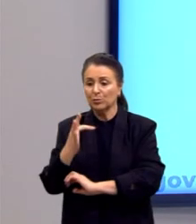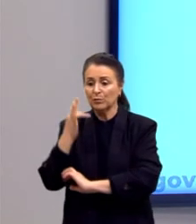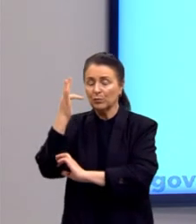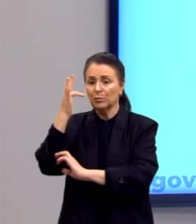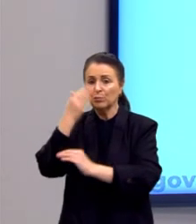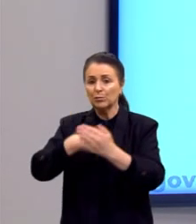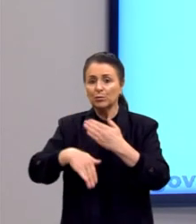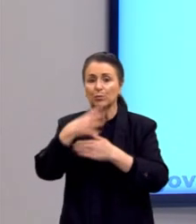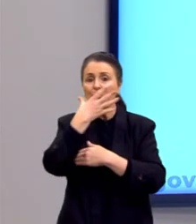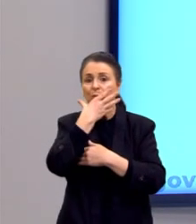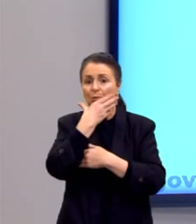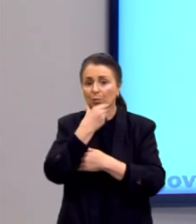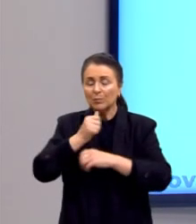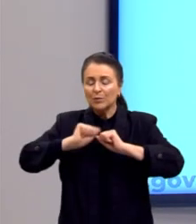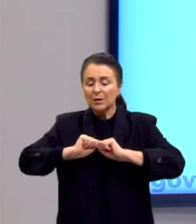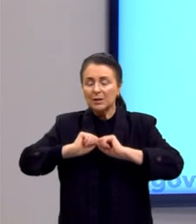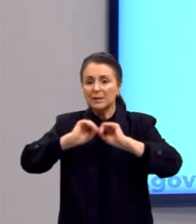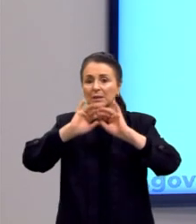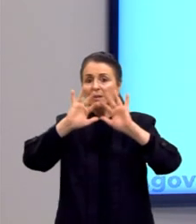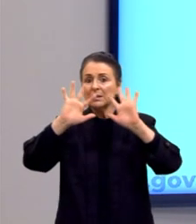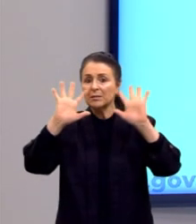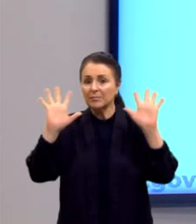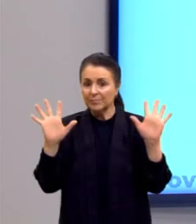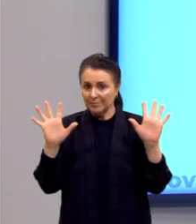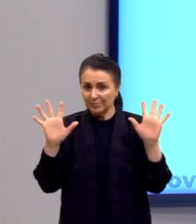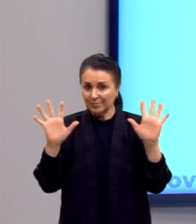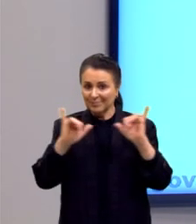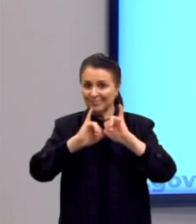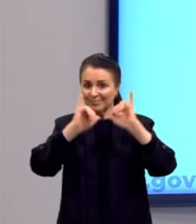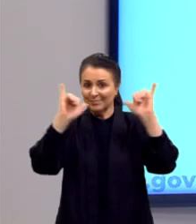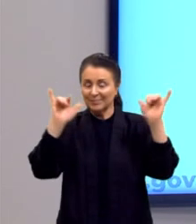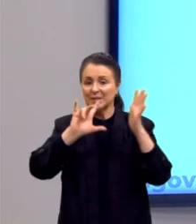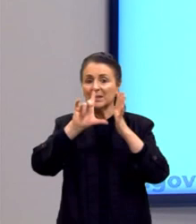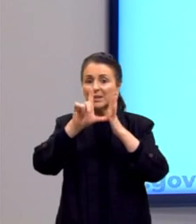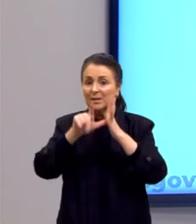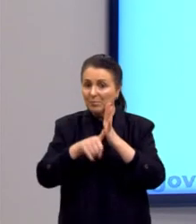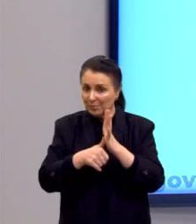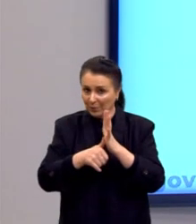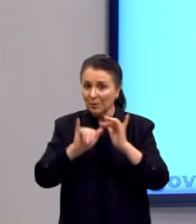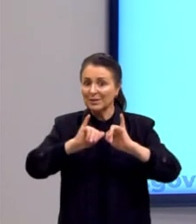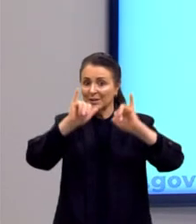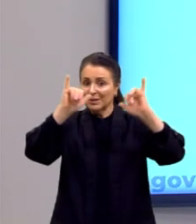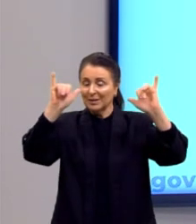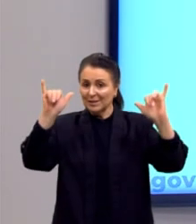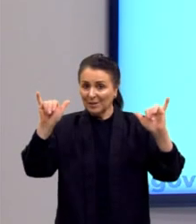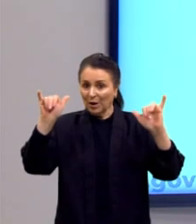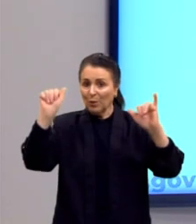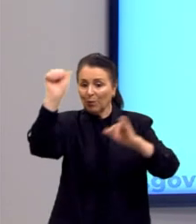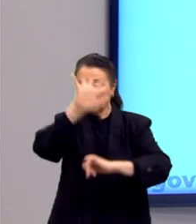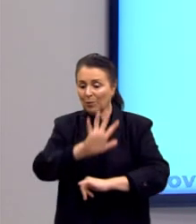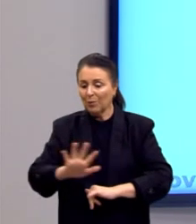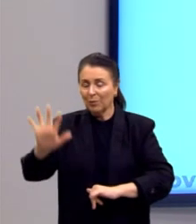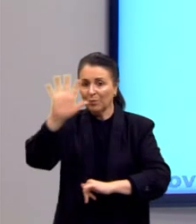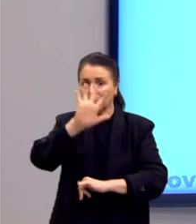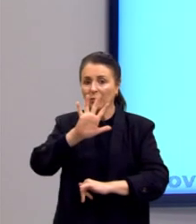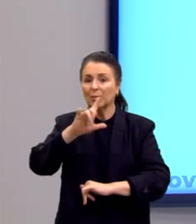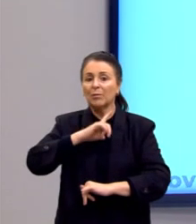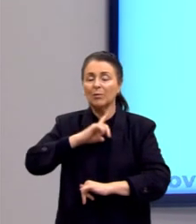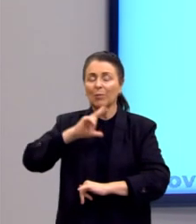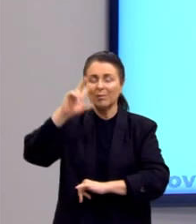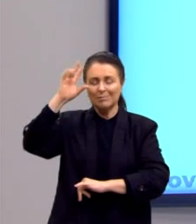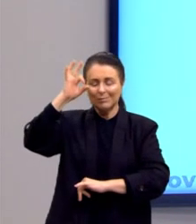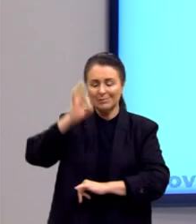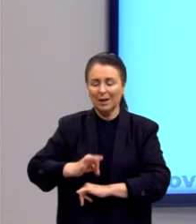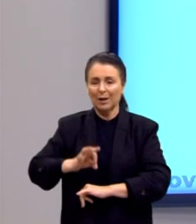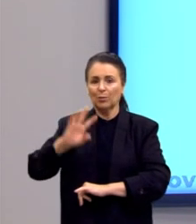os homens foi explicitamente declarado. somente depois da Declaração Universal é que podemos ter a certeza histórica